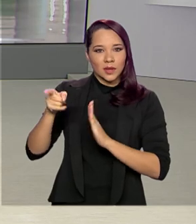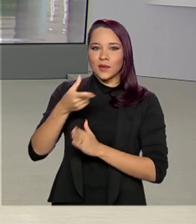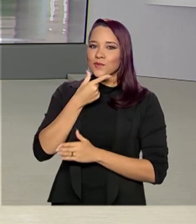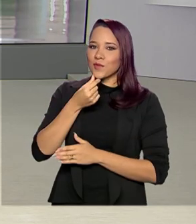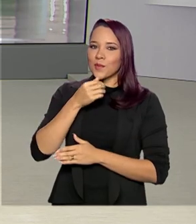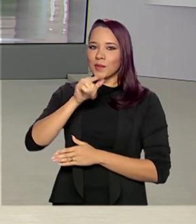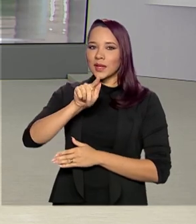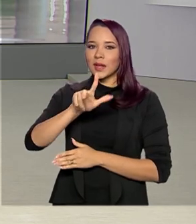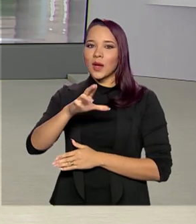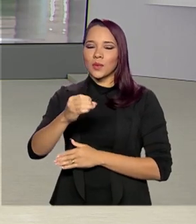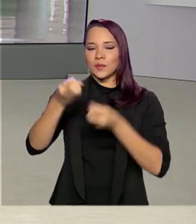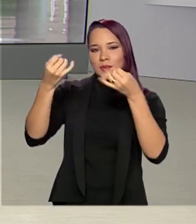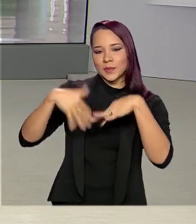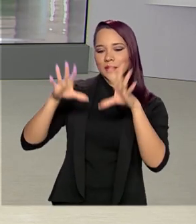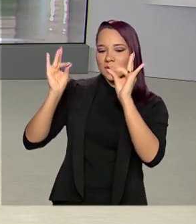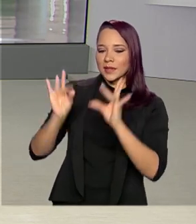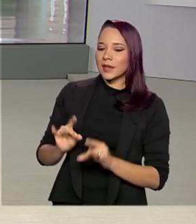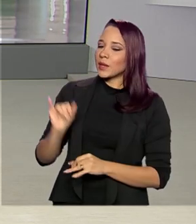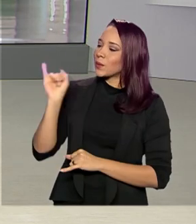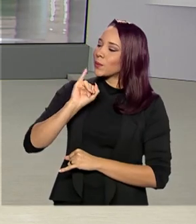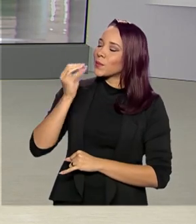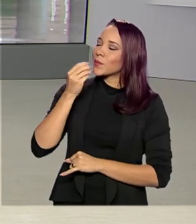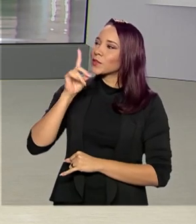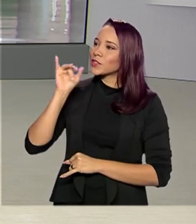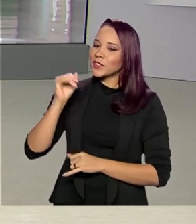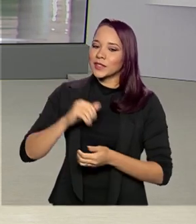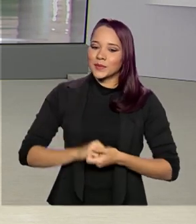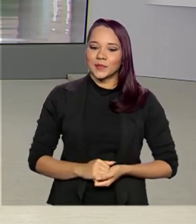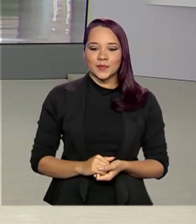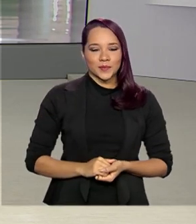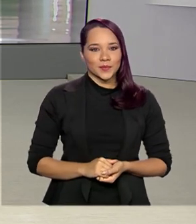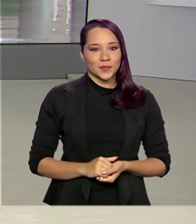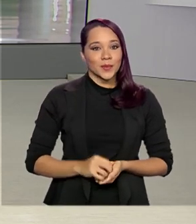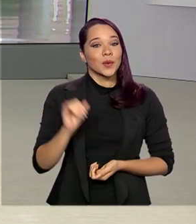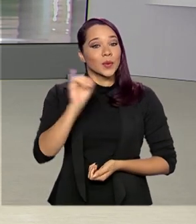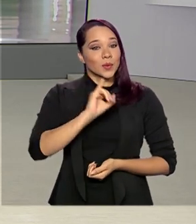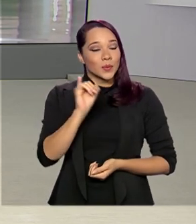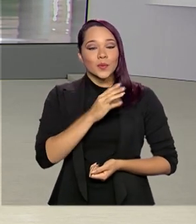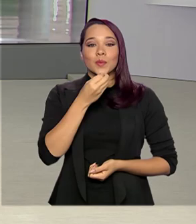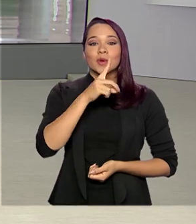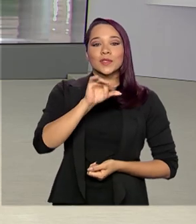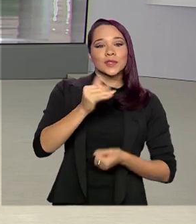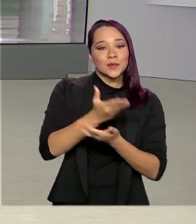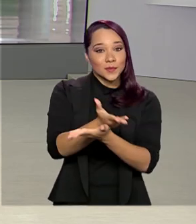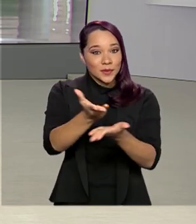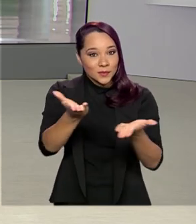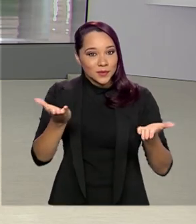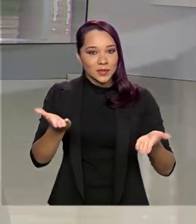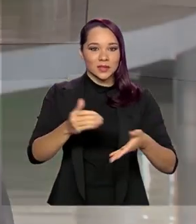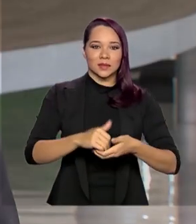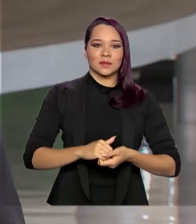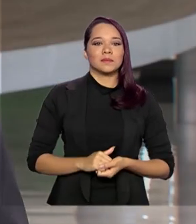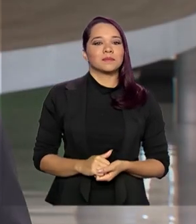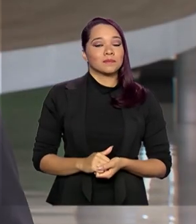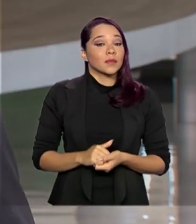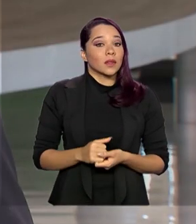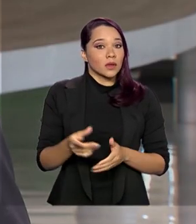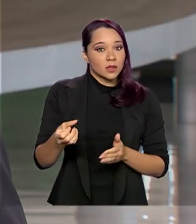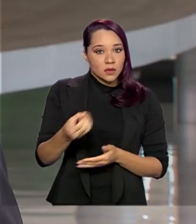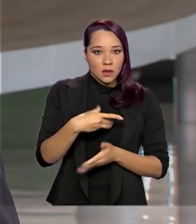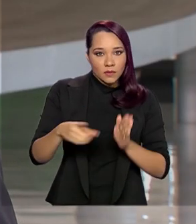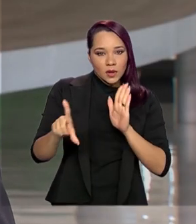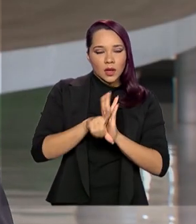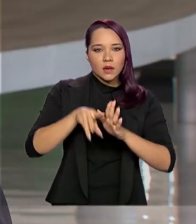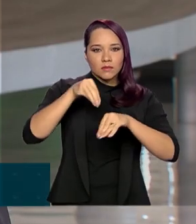Glauco de Queiroz conta os detalhes pra gente. Oi Glauco, bom dia. Olá Renata, bom dia pra você, bom dia a todos. Olha, a nova lei